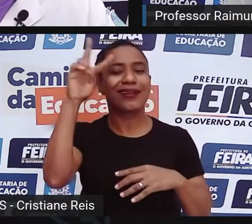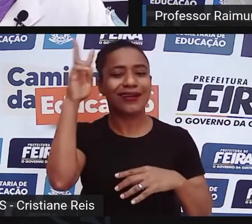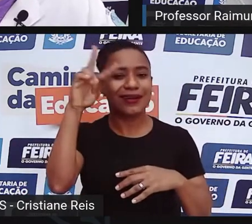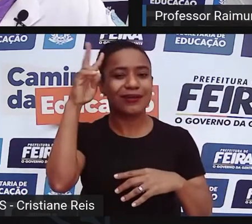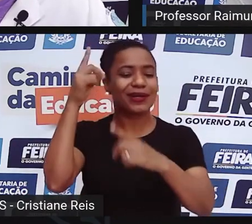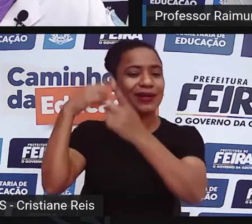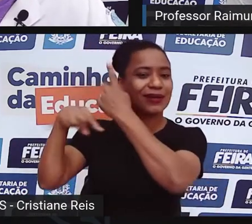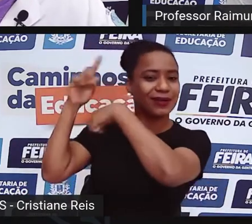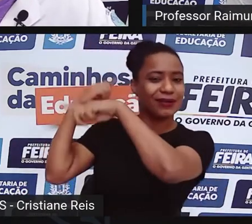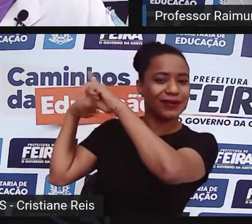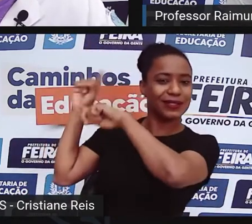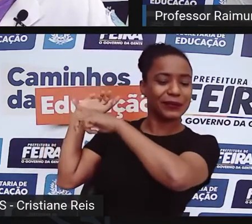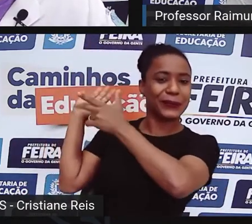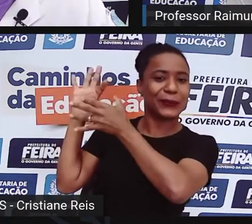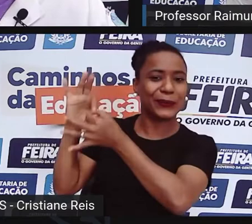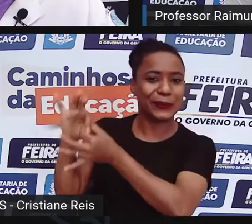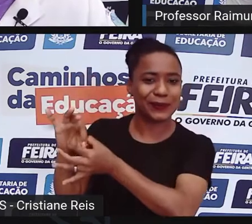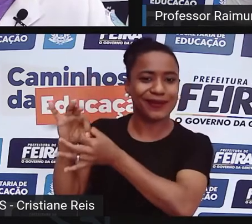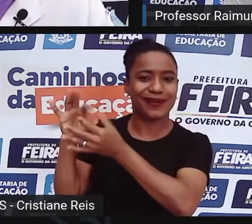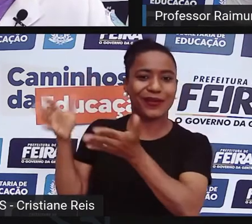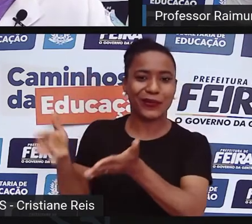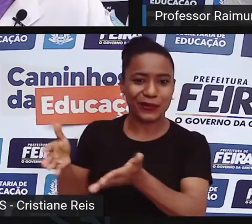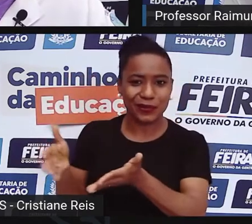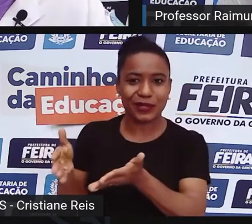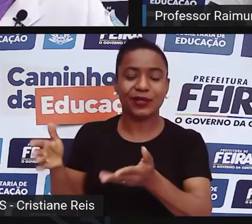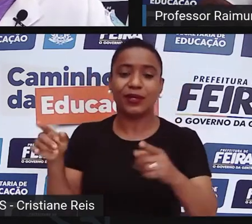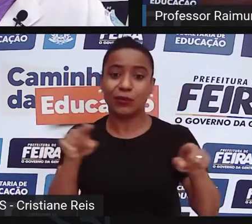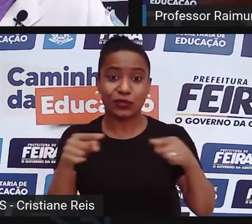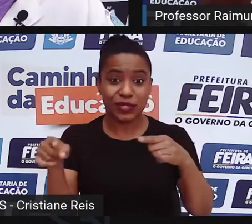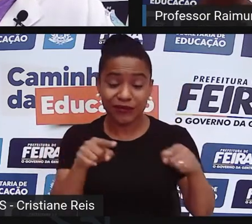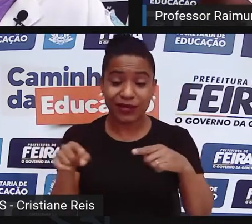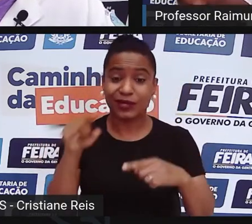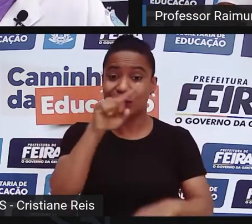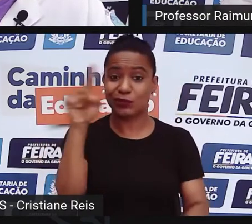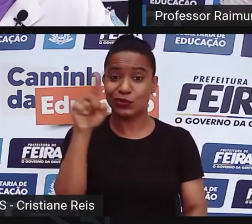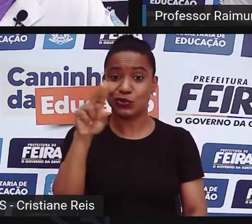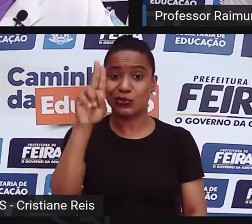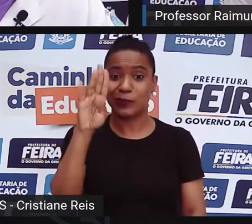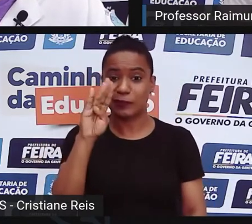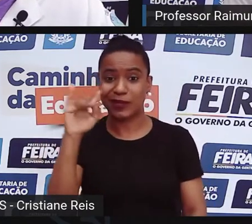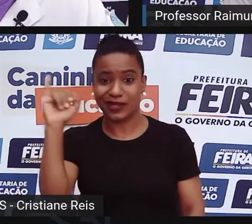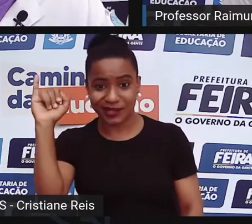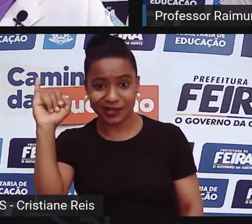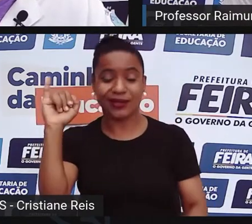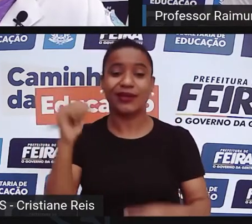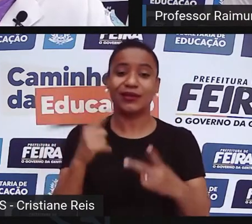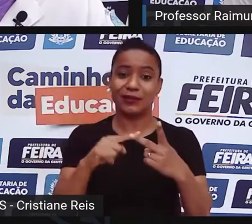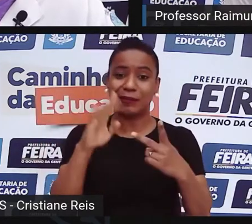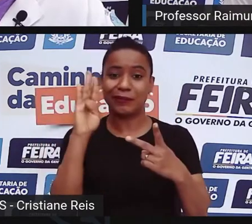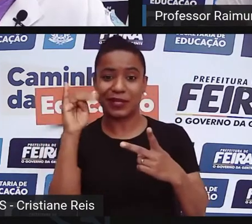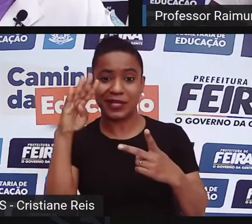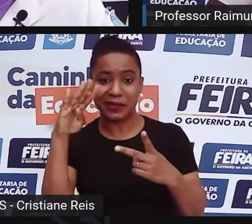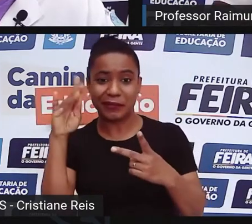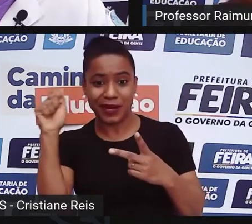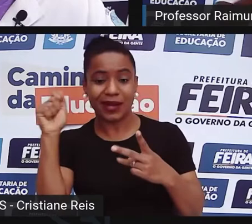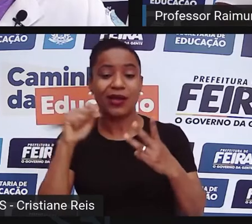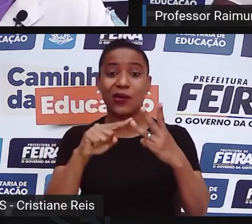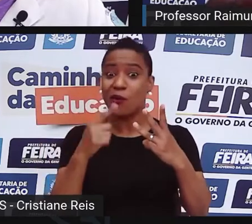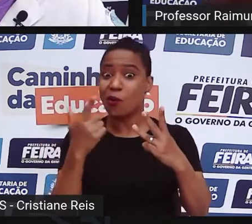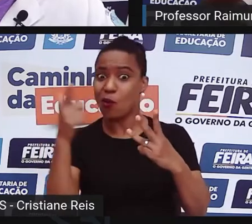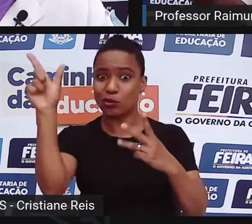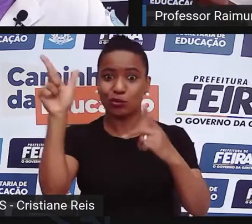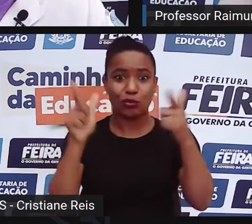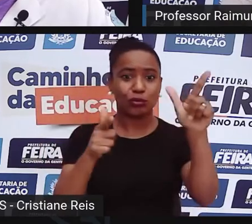esse conhecimento, como ter música que fala de zumbi, música que fala de bimba, música que fala de gangazumba, e muitos